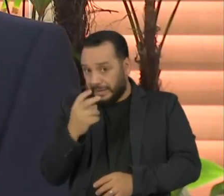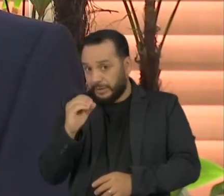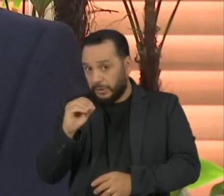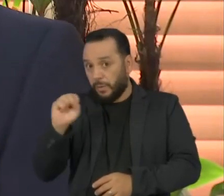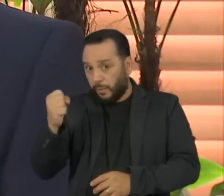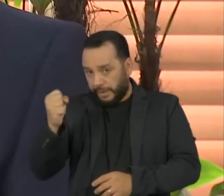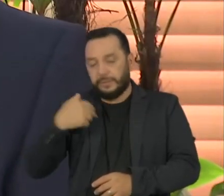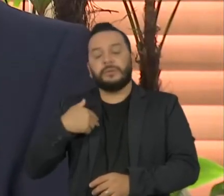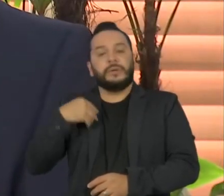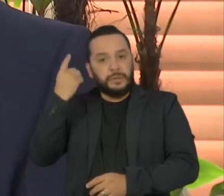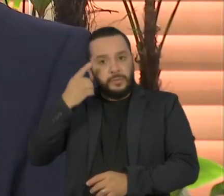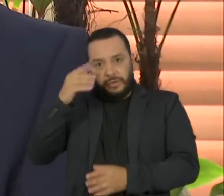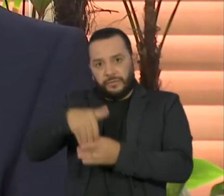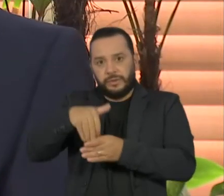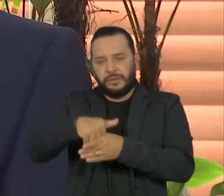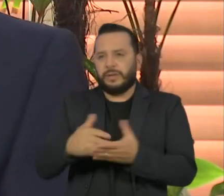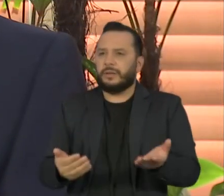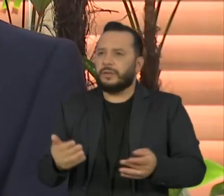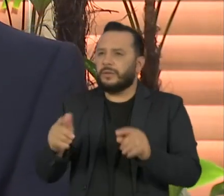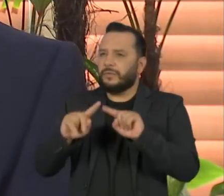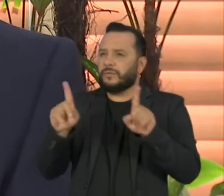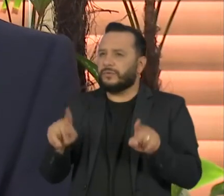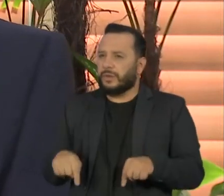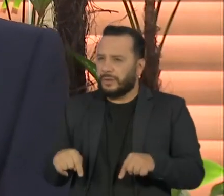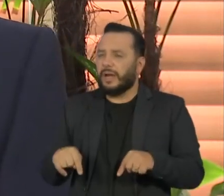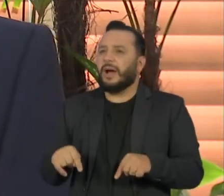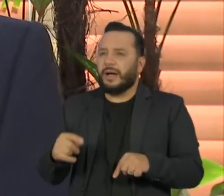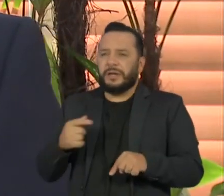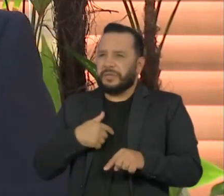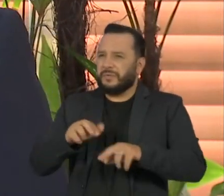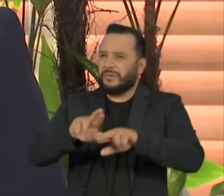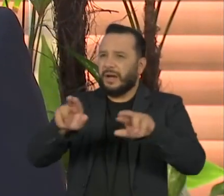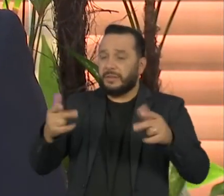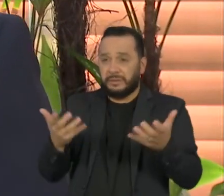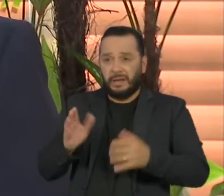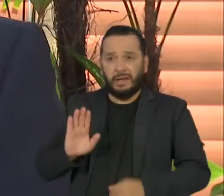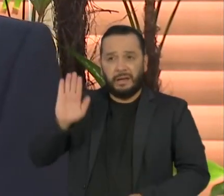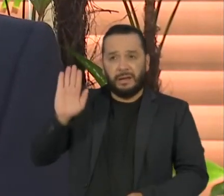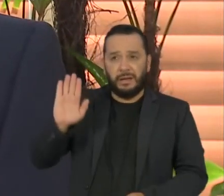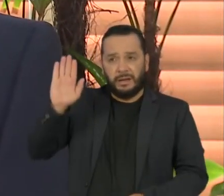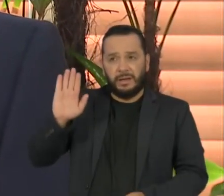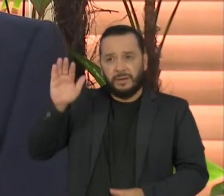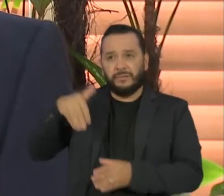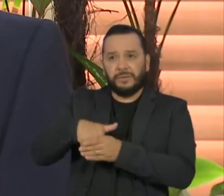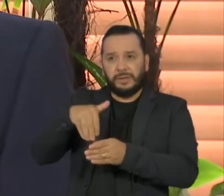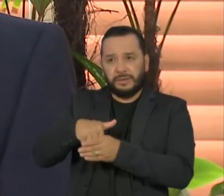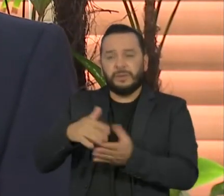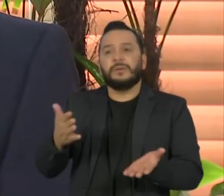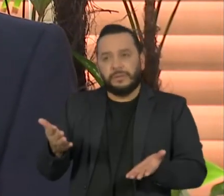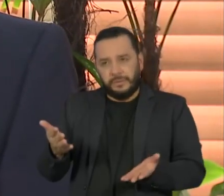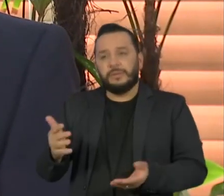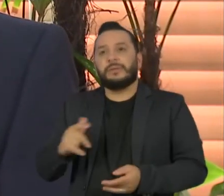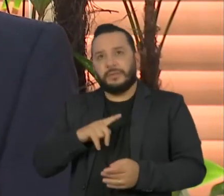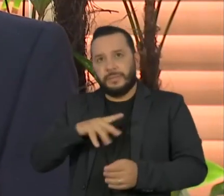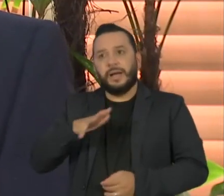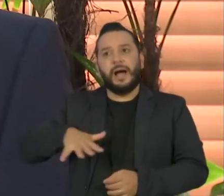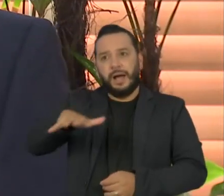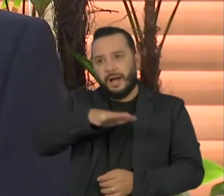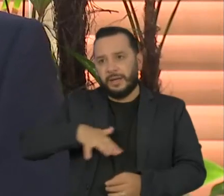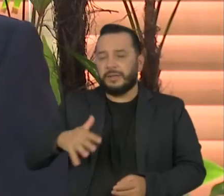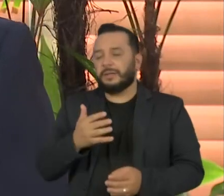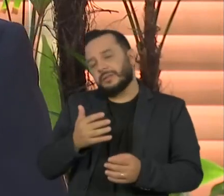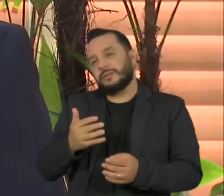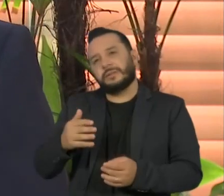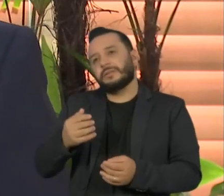servidores públicos que pretendem disputar a eleição, certamente muitos na área de saúde, que precisam dar informação para